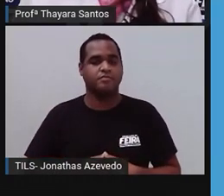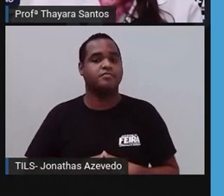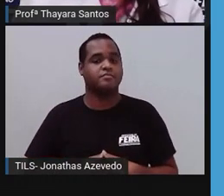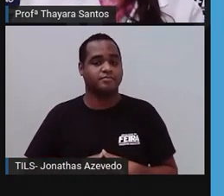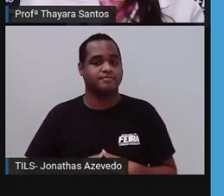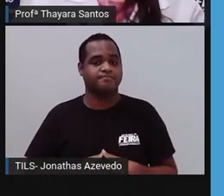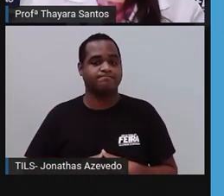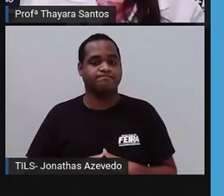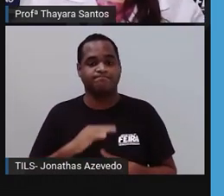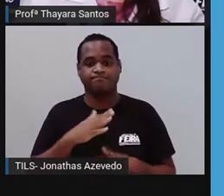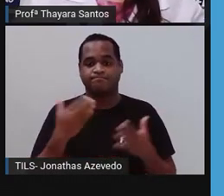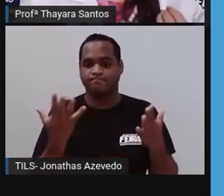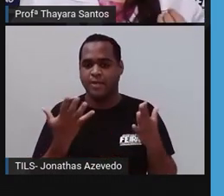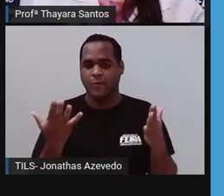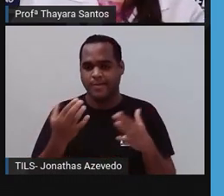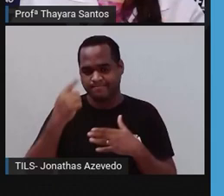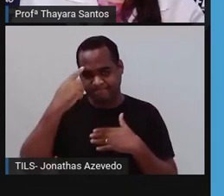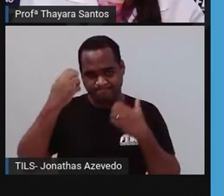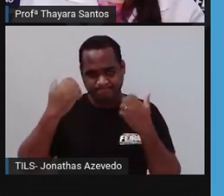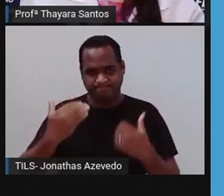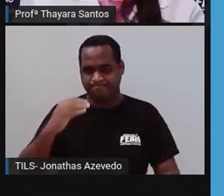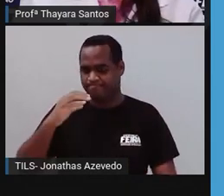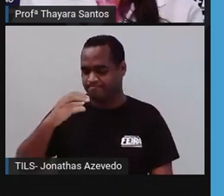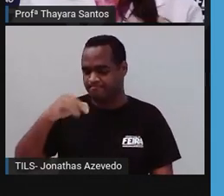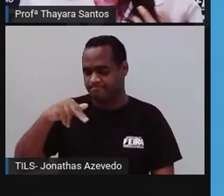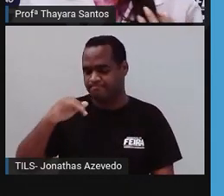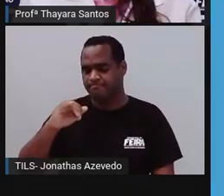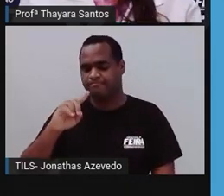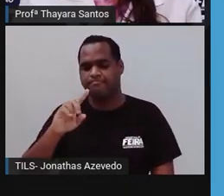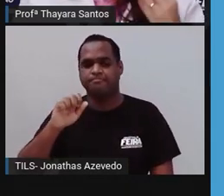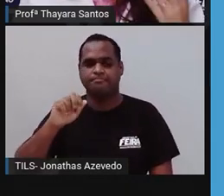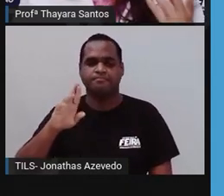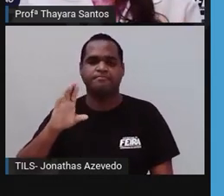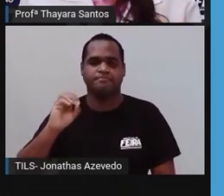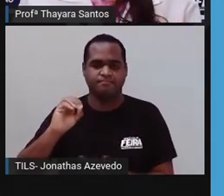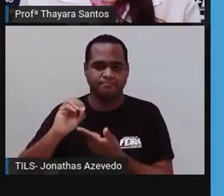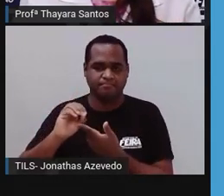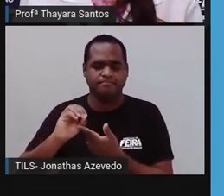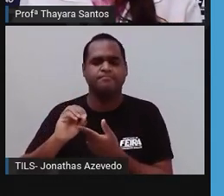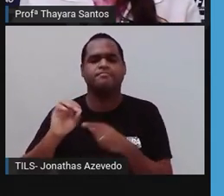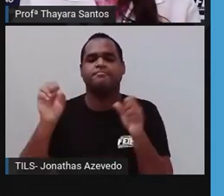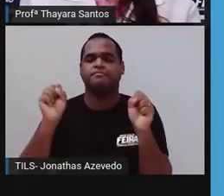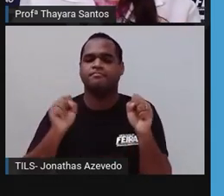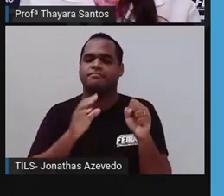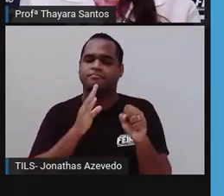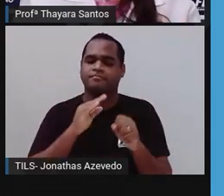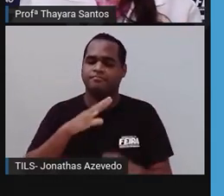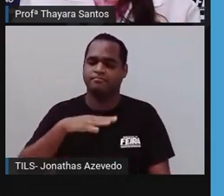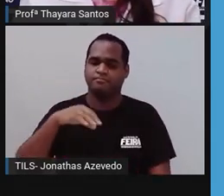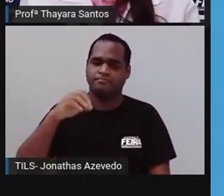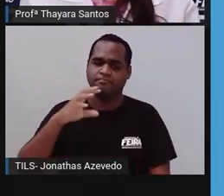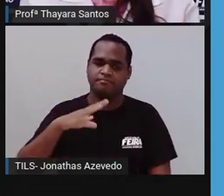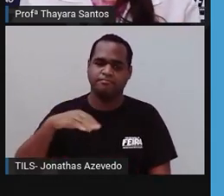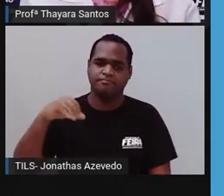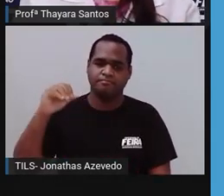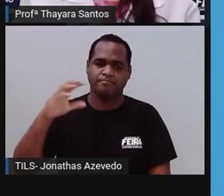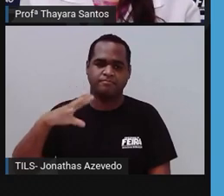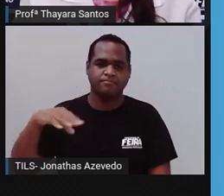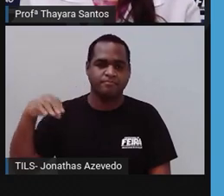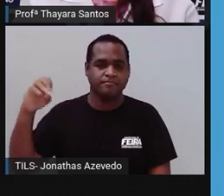Agora, a gente vai falar sobre os quinidários. Os quinidários, dos mais conhecidos, são a água viva. A água viva é o